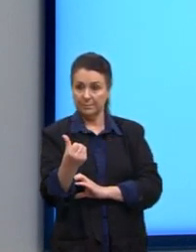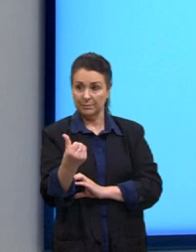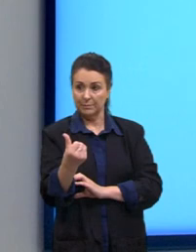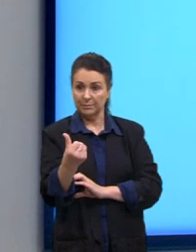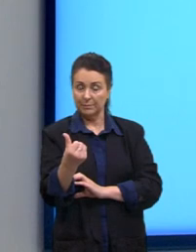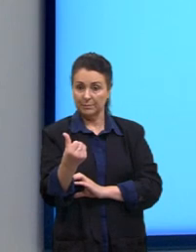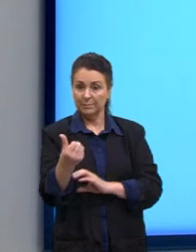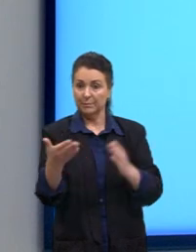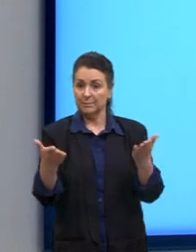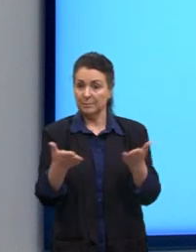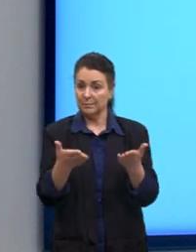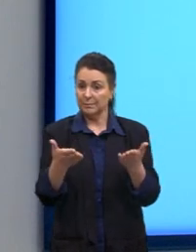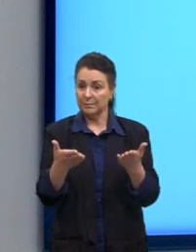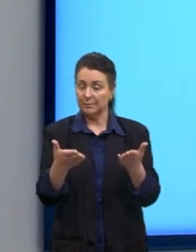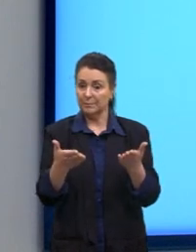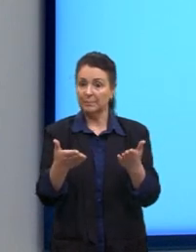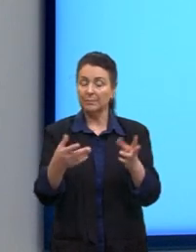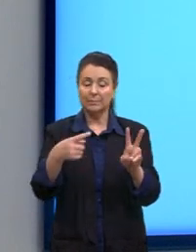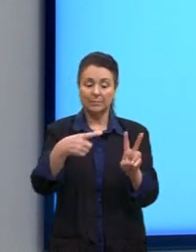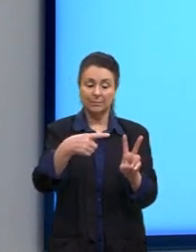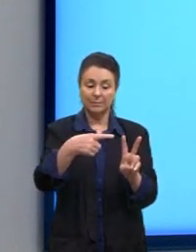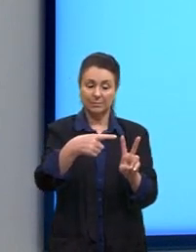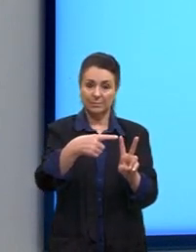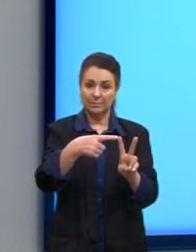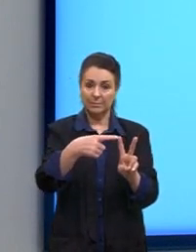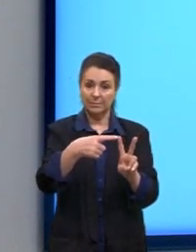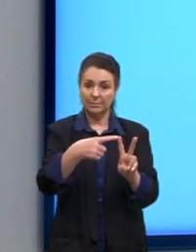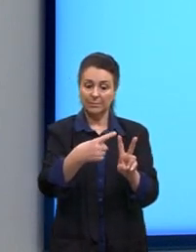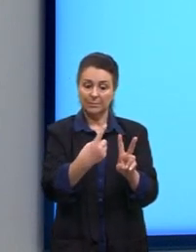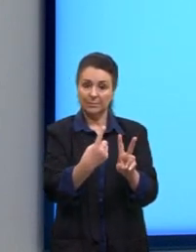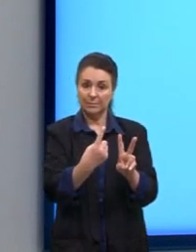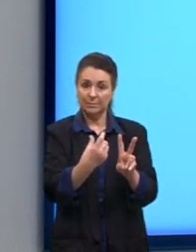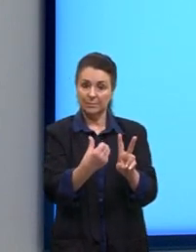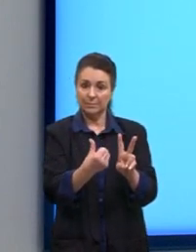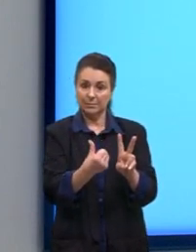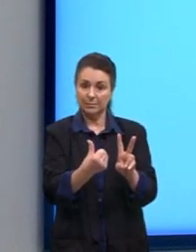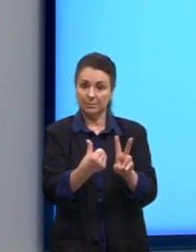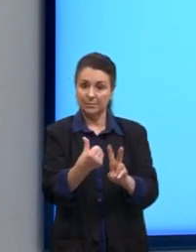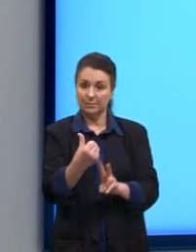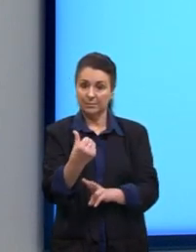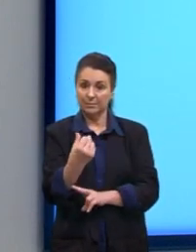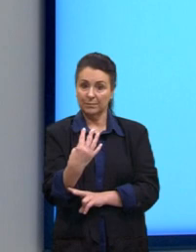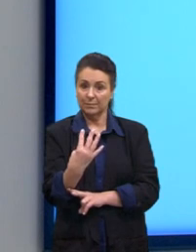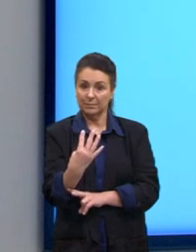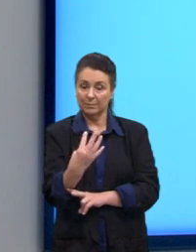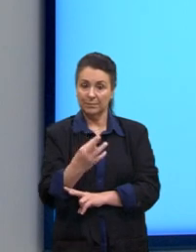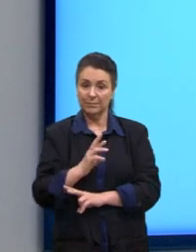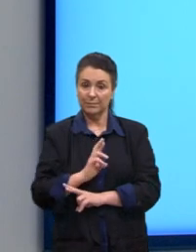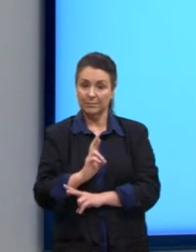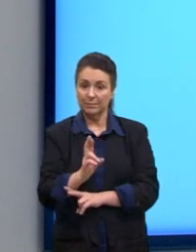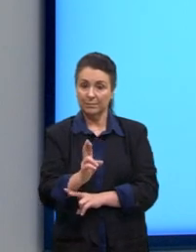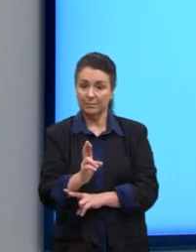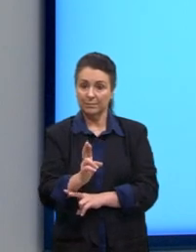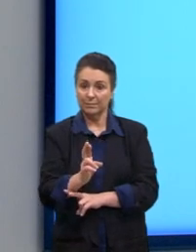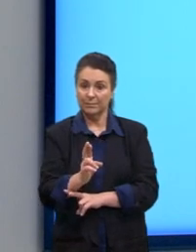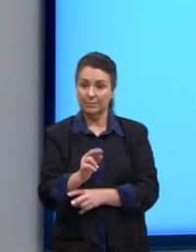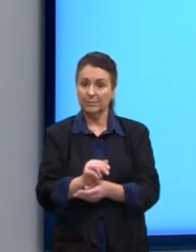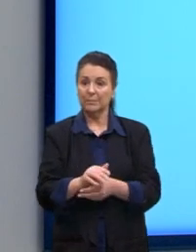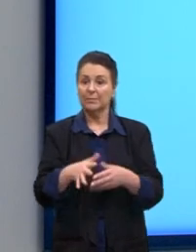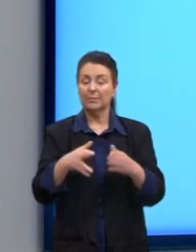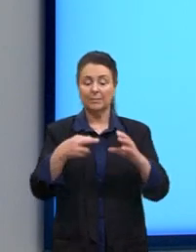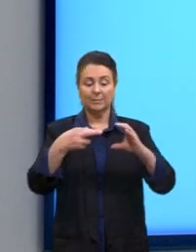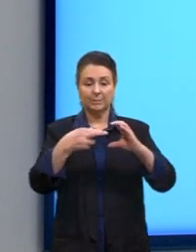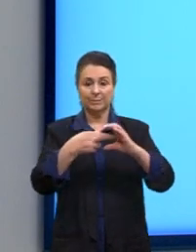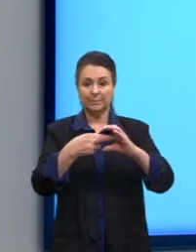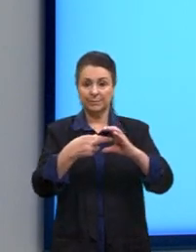nós podemos extrair a raiz quadrada. A raiz de 16 é exatamente o 4. Então, o raio